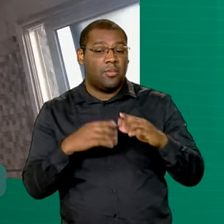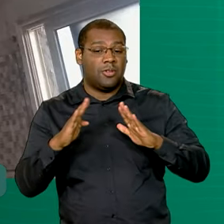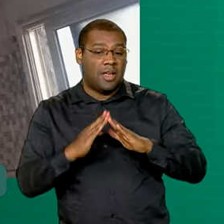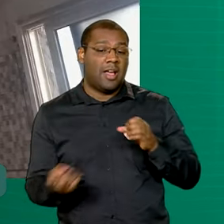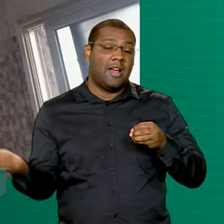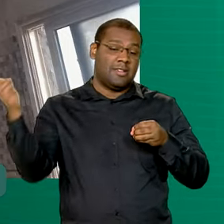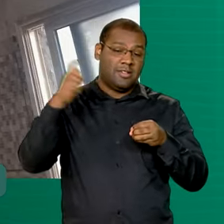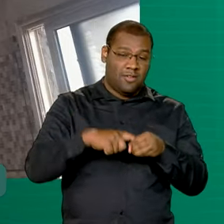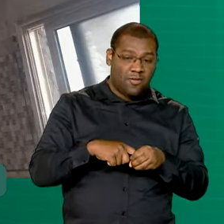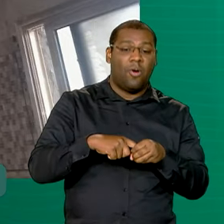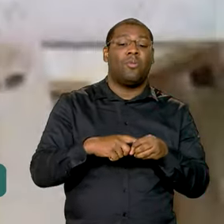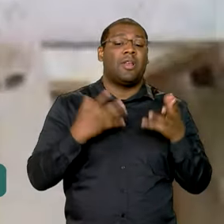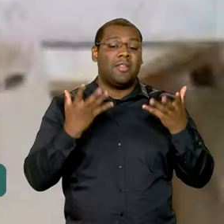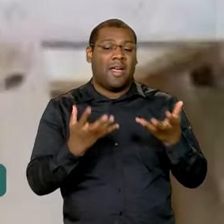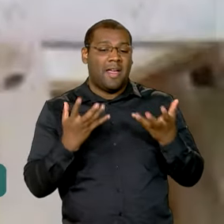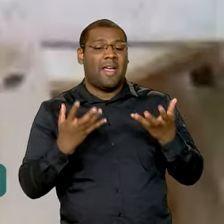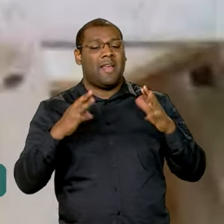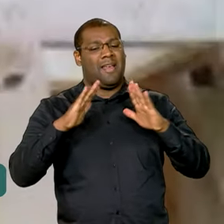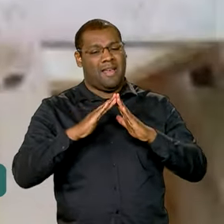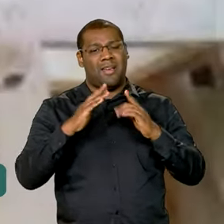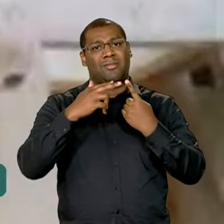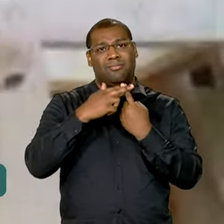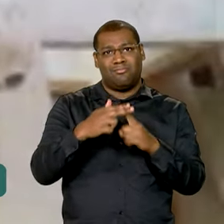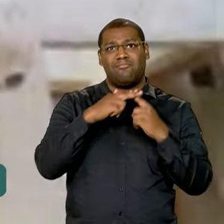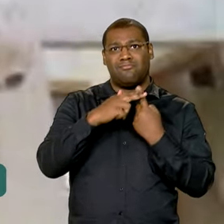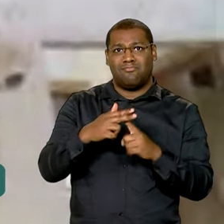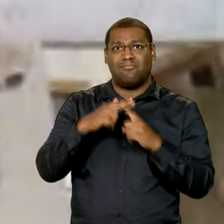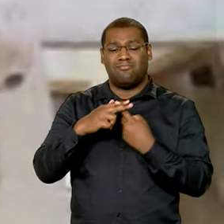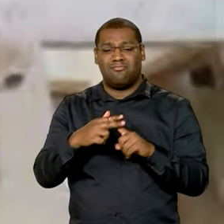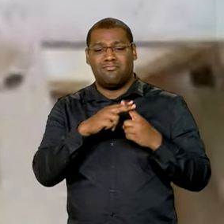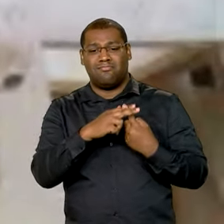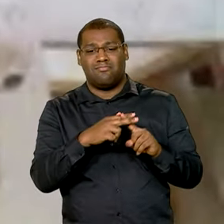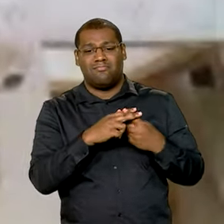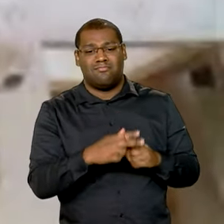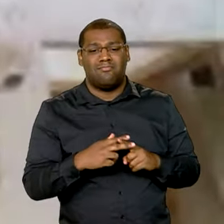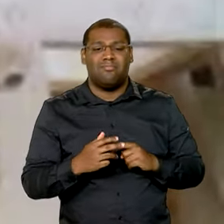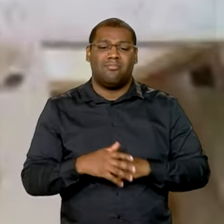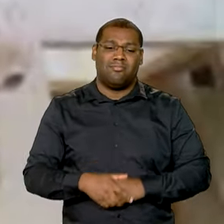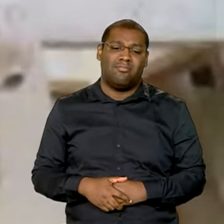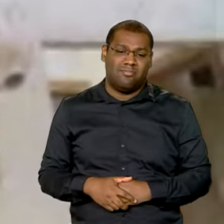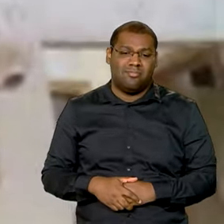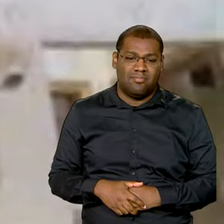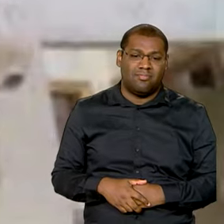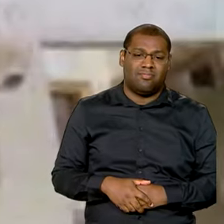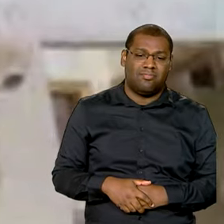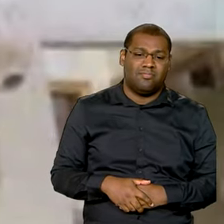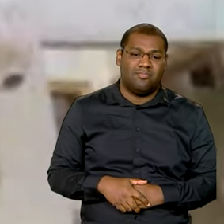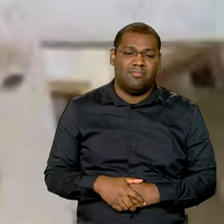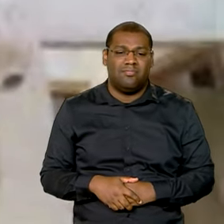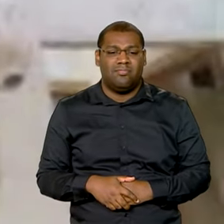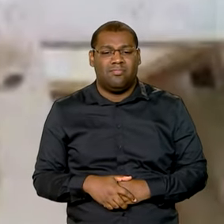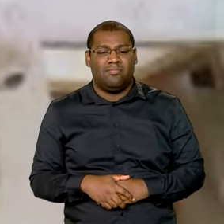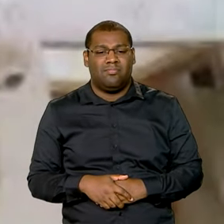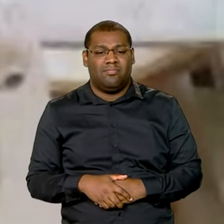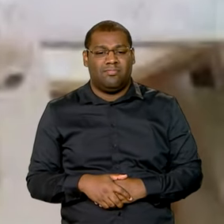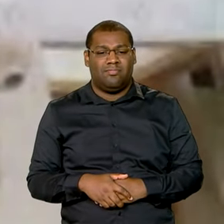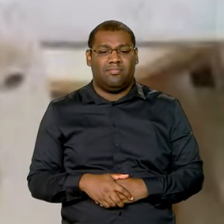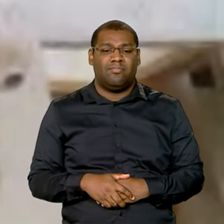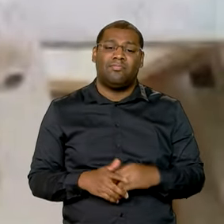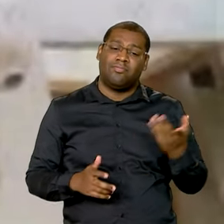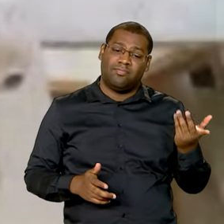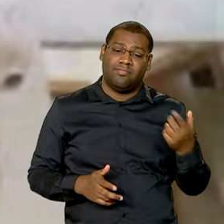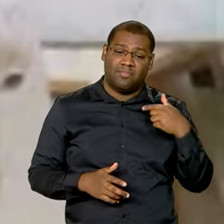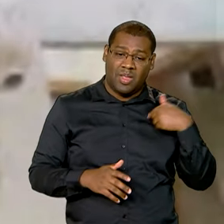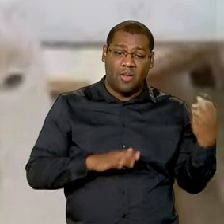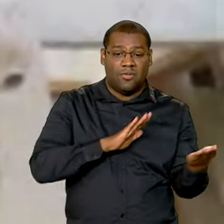voltar a ter um lar. A gente está se remanejando, porque a gente não está em abrigo, a gente está